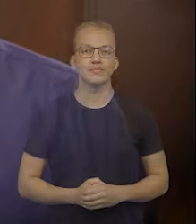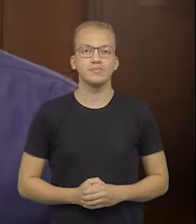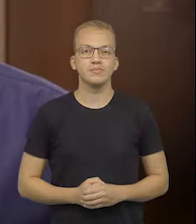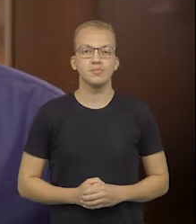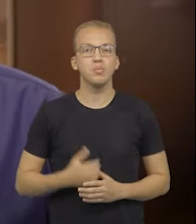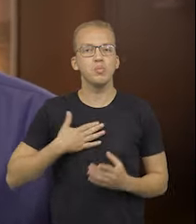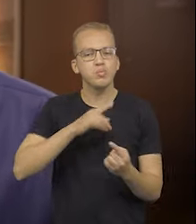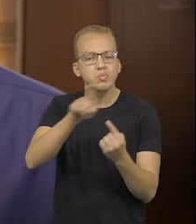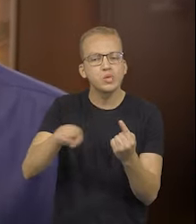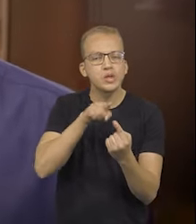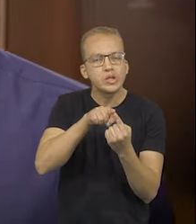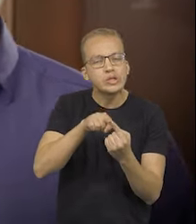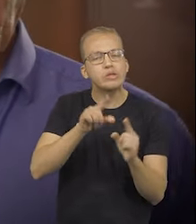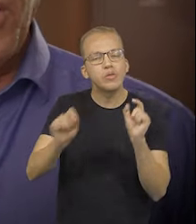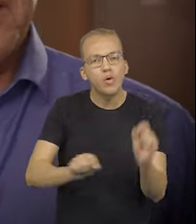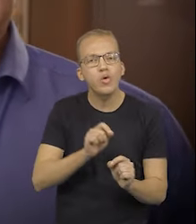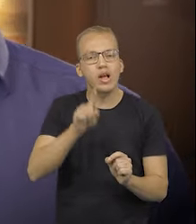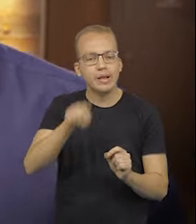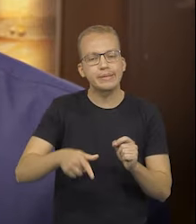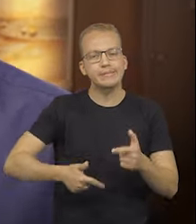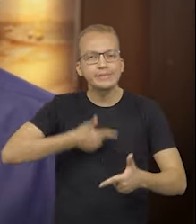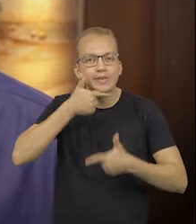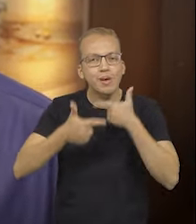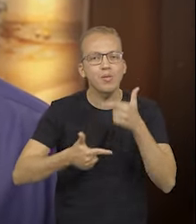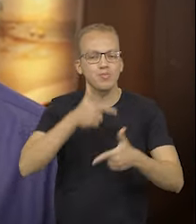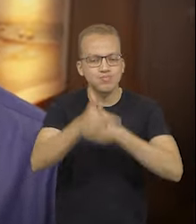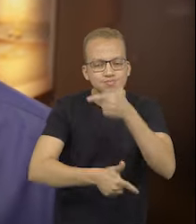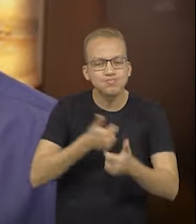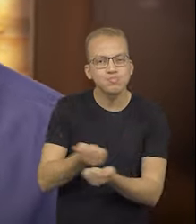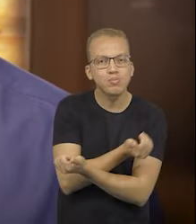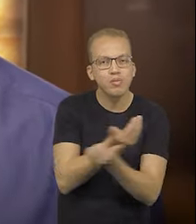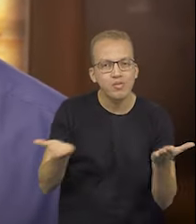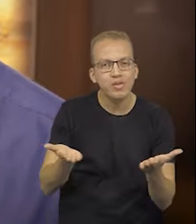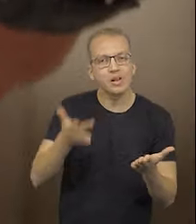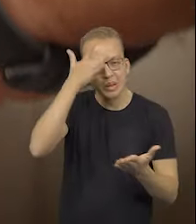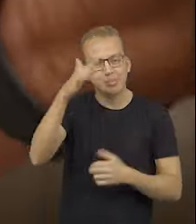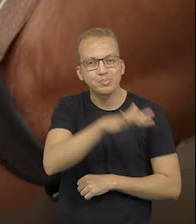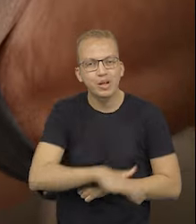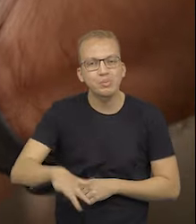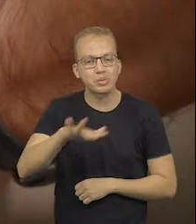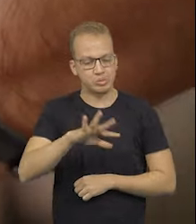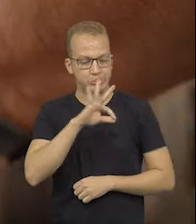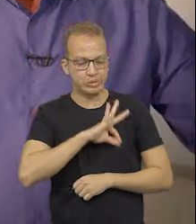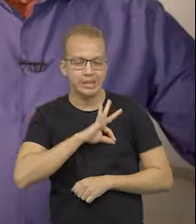Minha missão de vida é abrir portas para gerar emprego e renda.